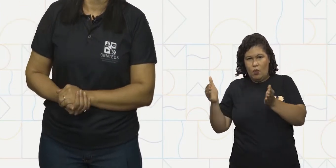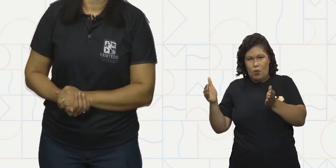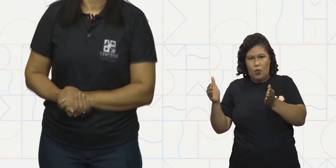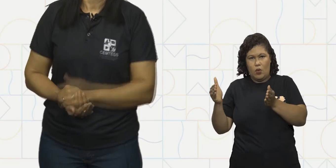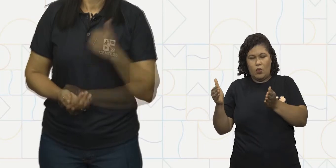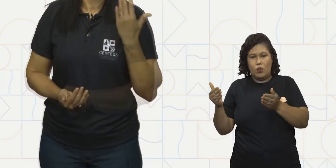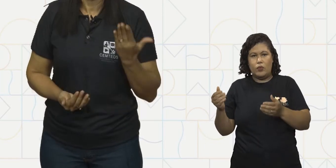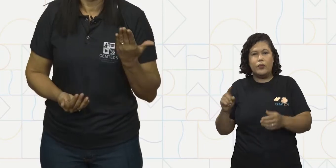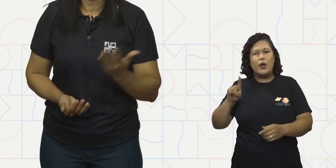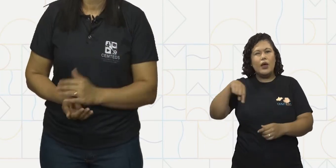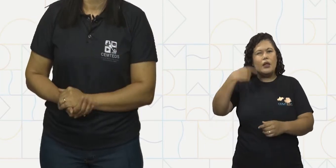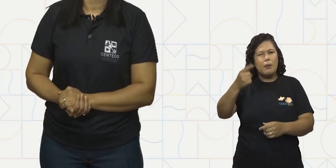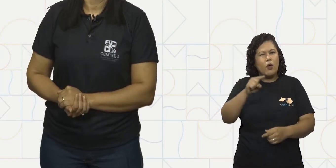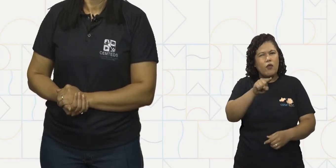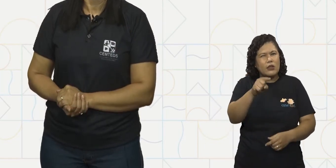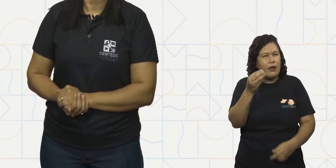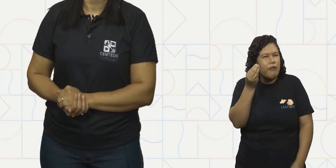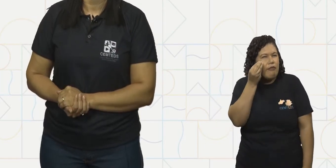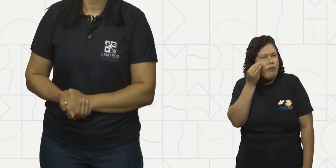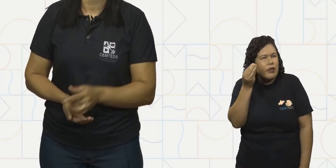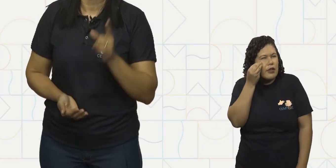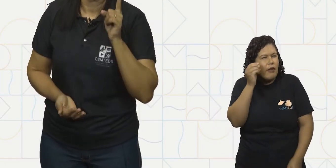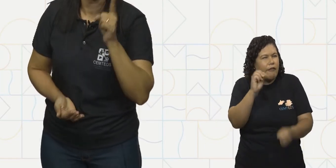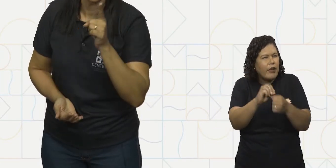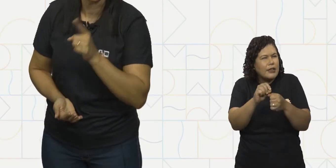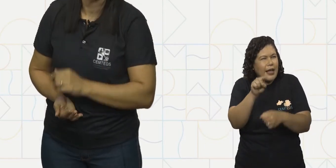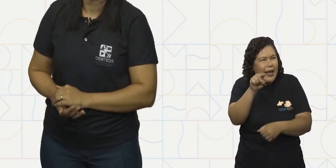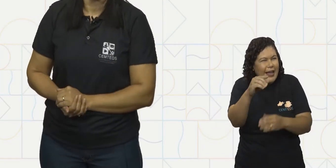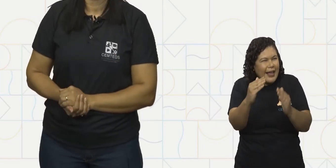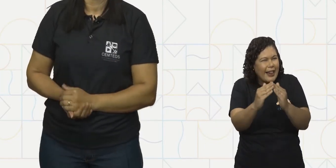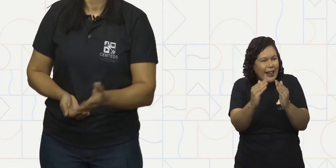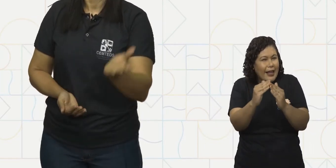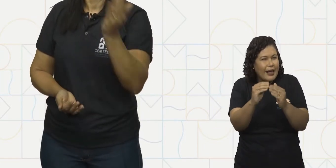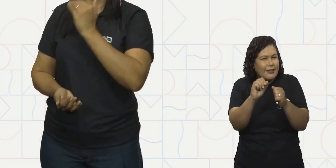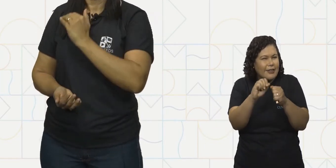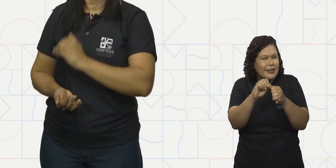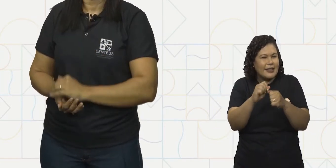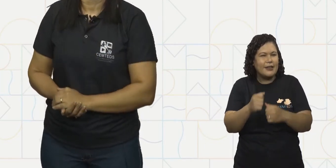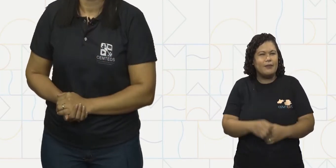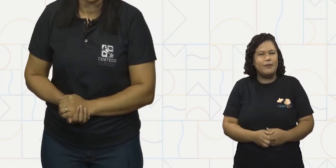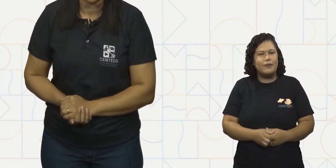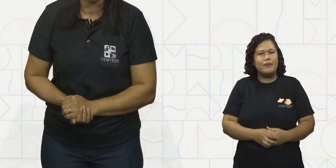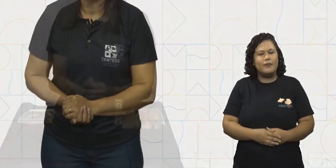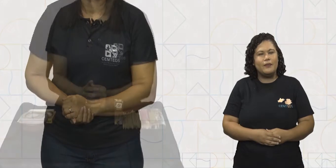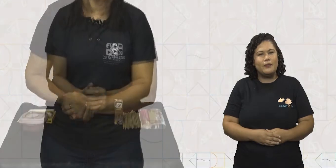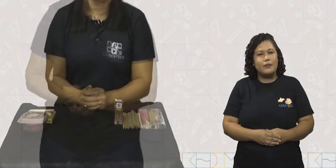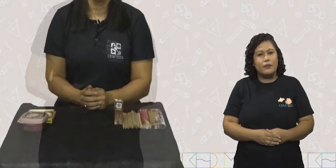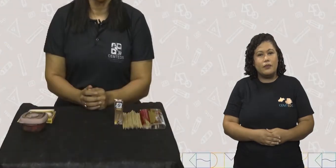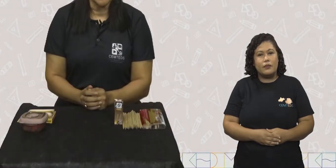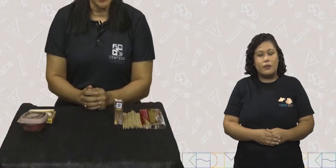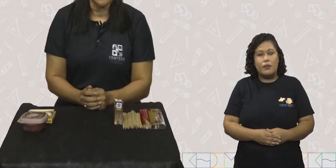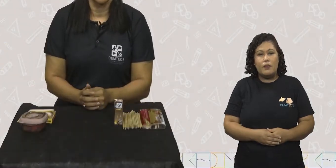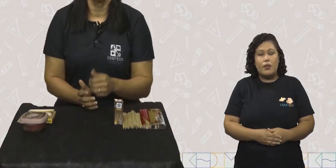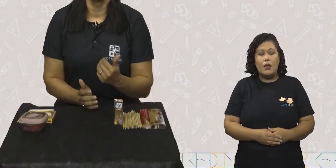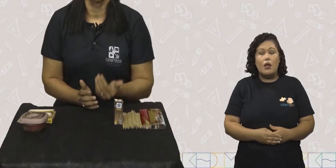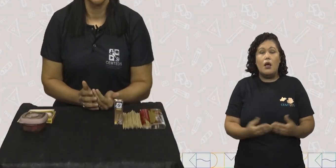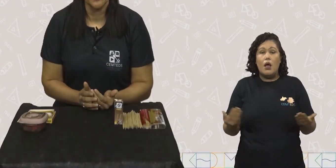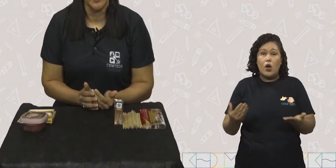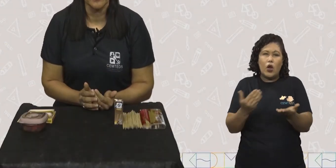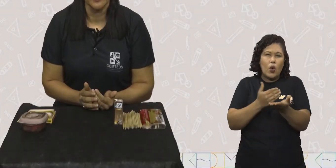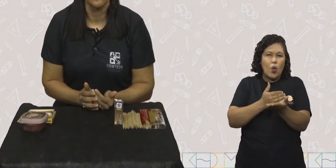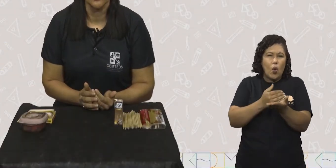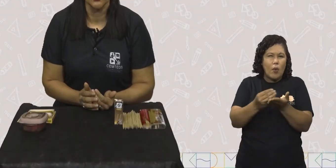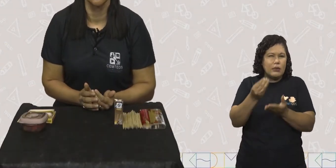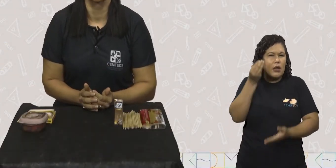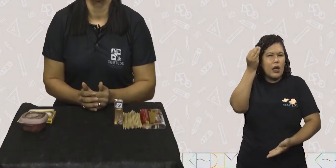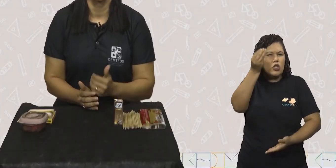retangular. depois, você vai tentar fazer aí na sua casa. Vamos lá aprender? E para o nosso